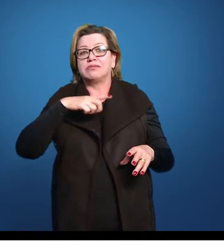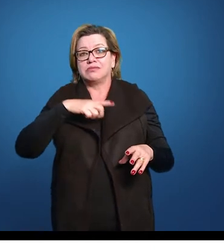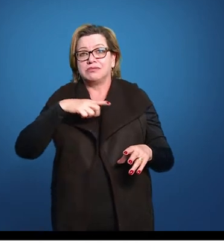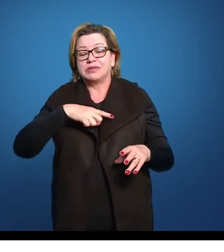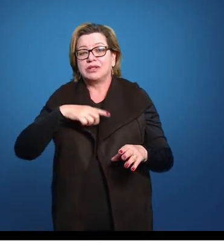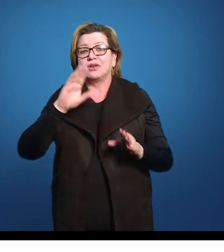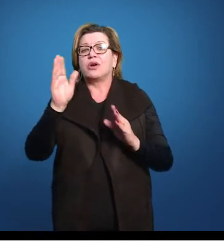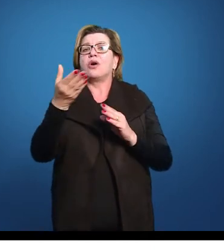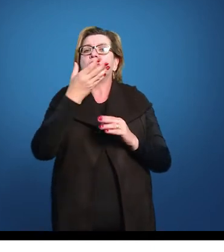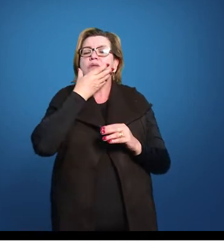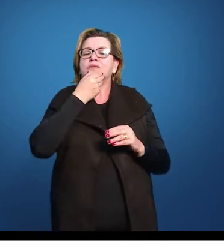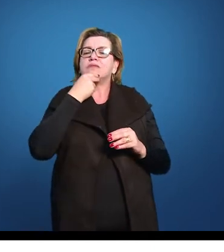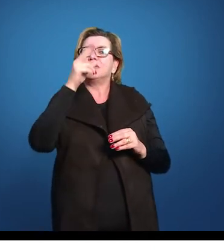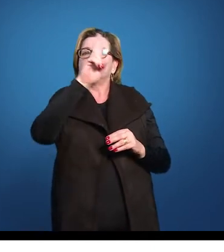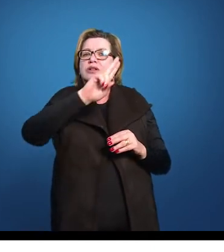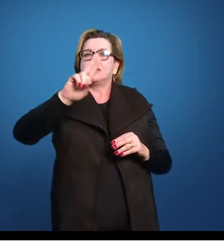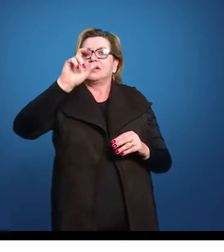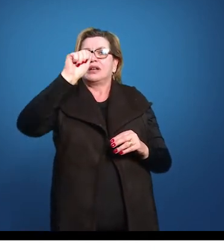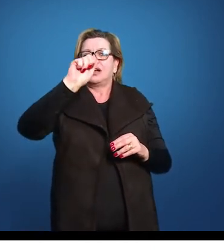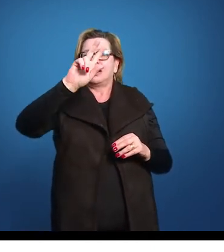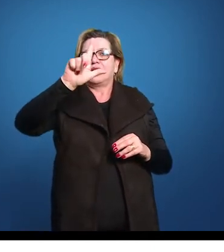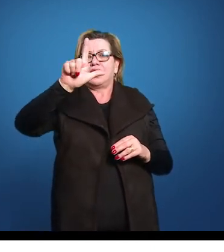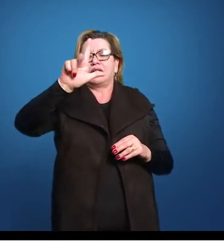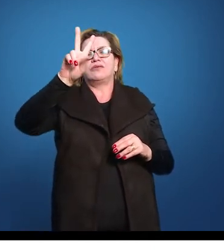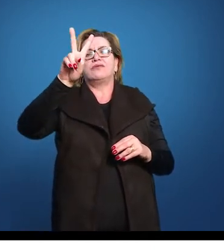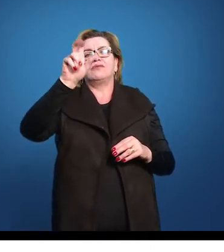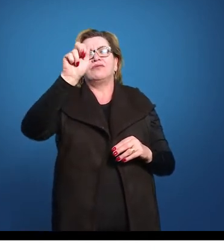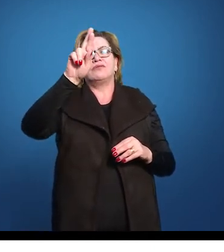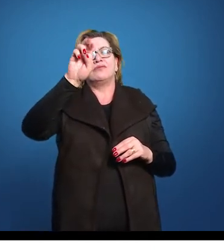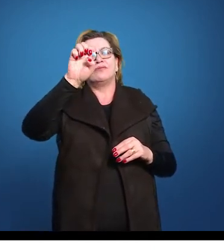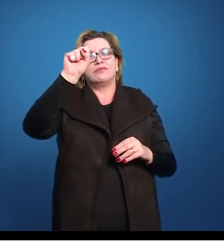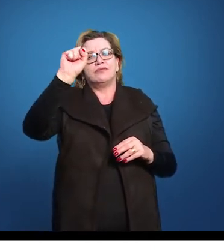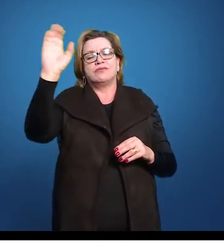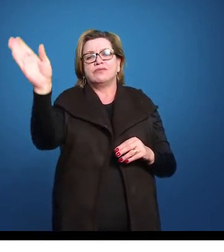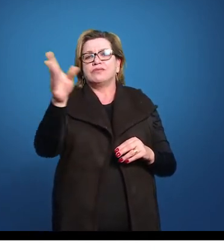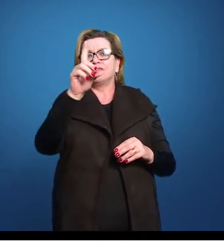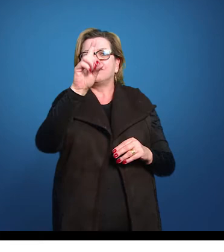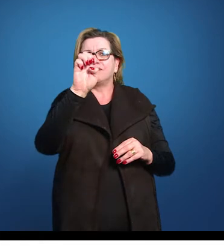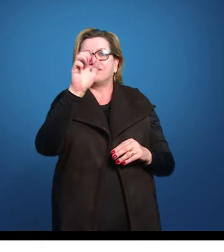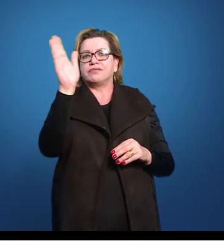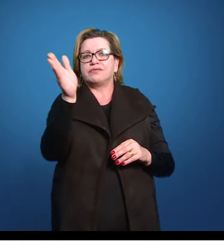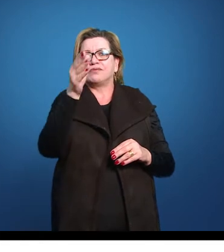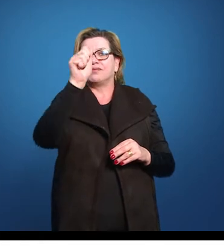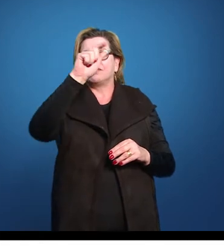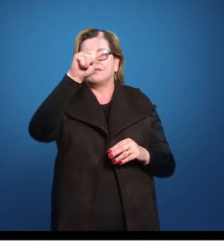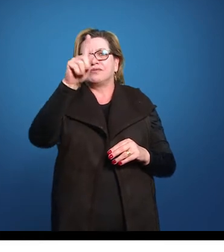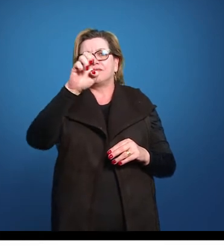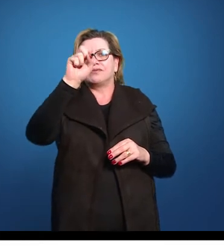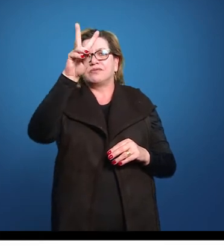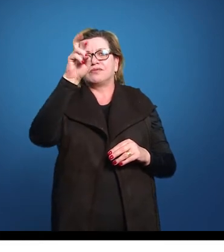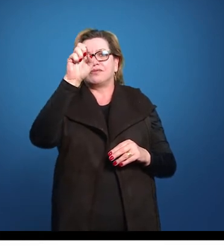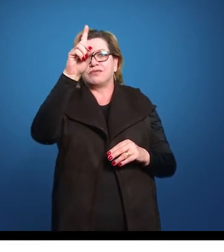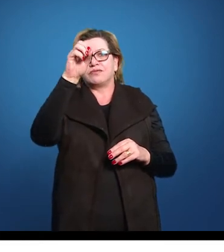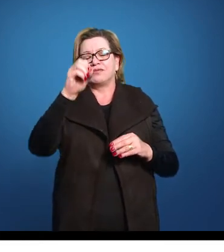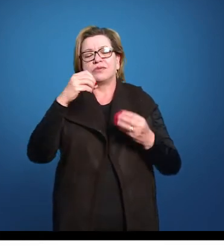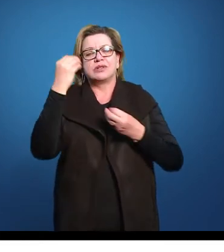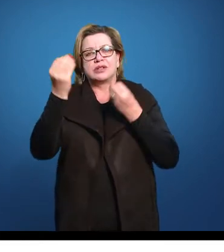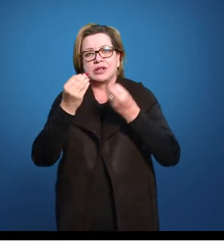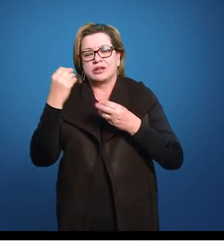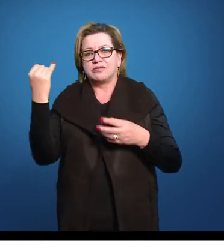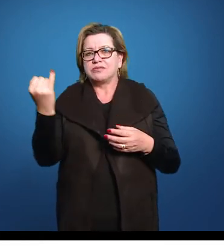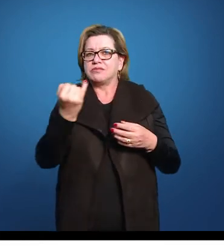também na prosa, com A Noite na Taverna, que é esse conjunto de contos meio macabros, digamos assim, que são bem interessantes de a gente ler.